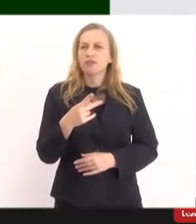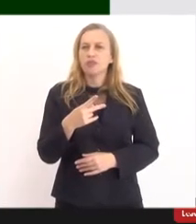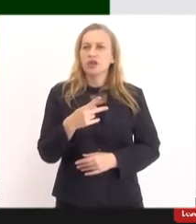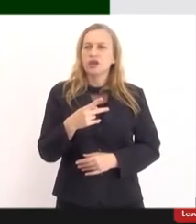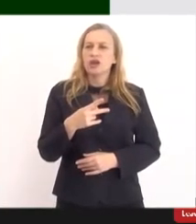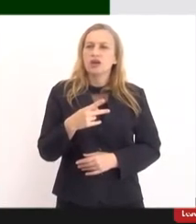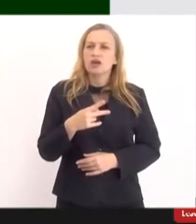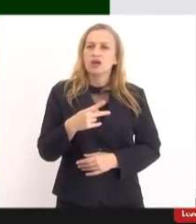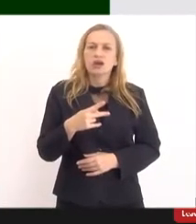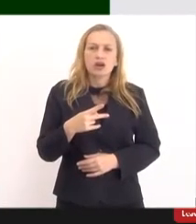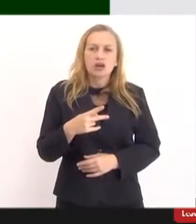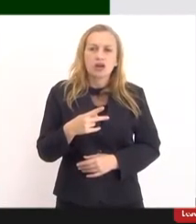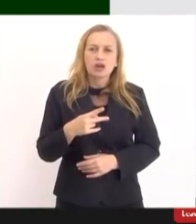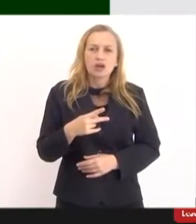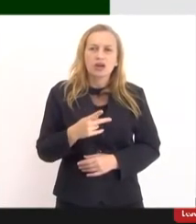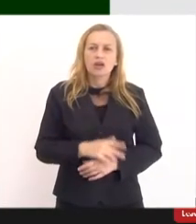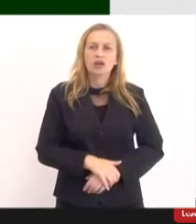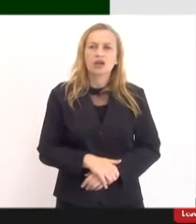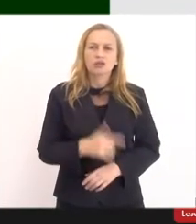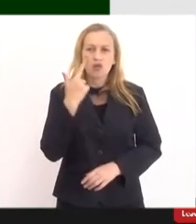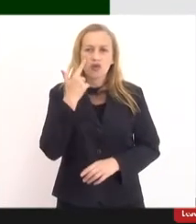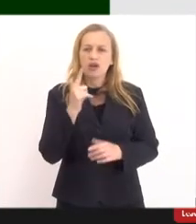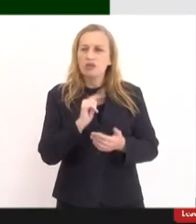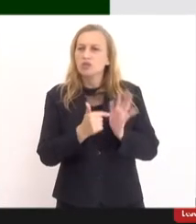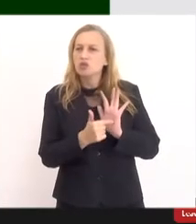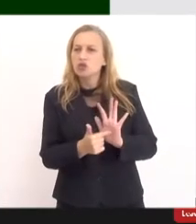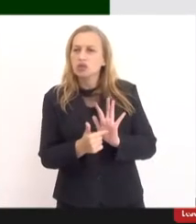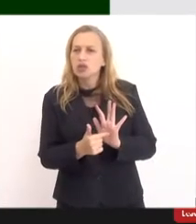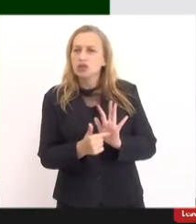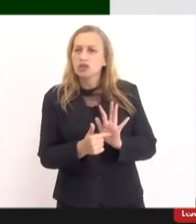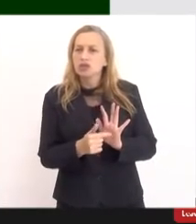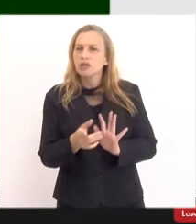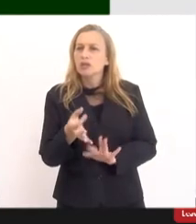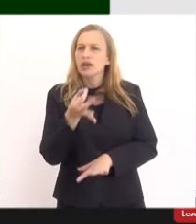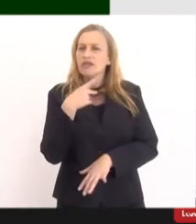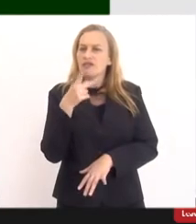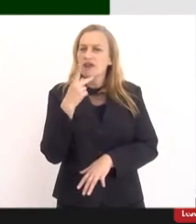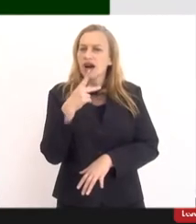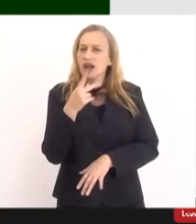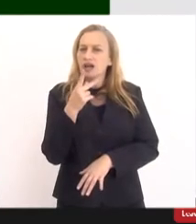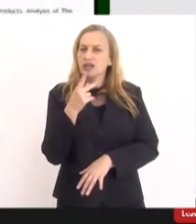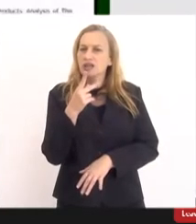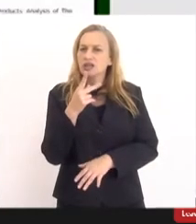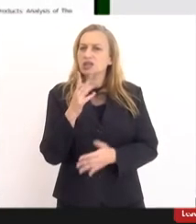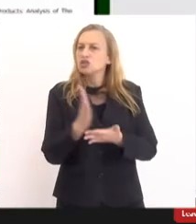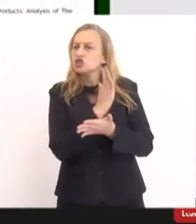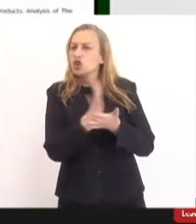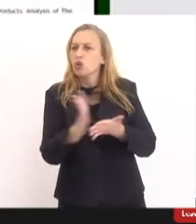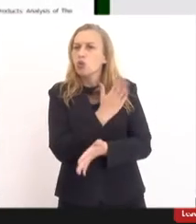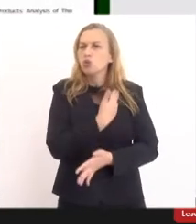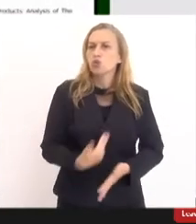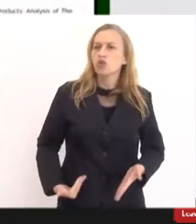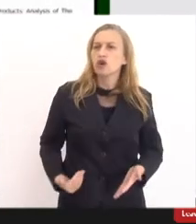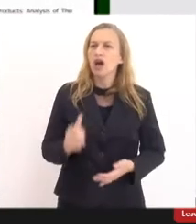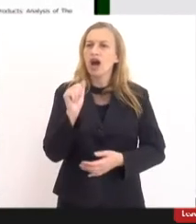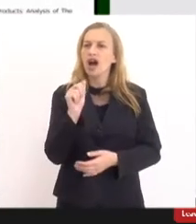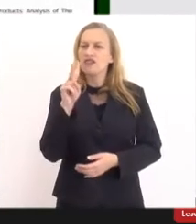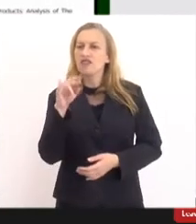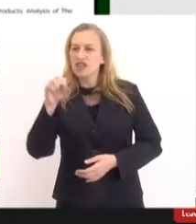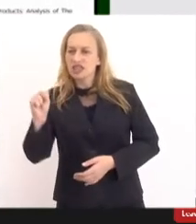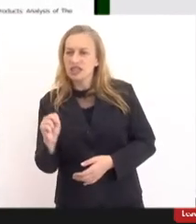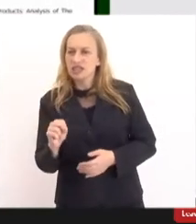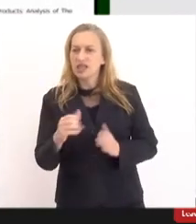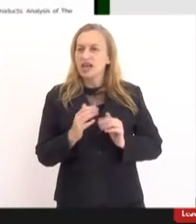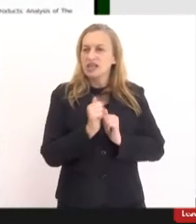deixa eu mostrar aqui, a gente, pelo argumento de autoridade, a Anvisa, ela segue os